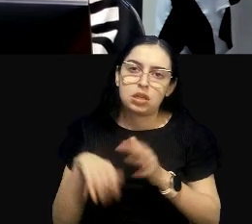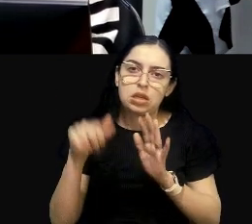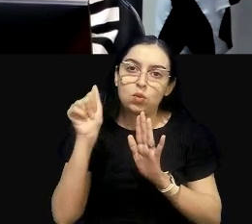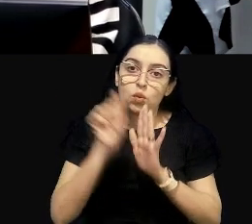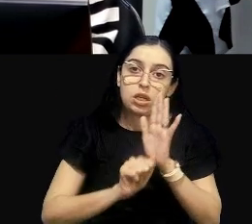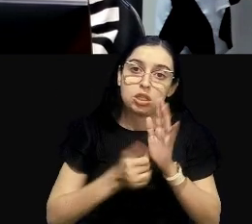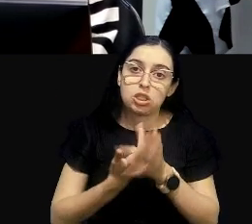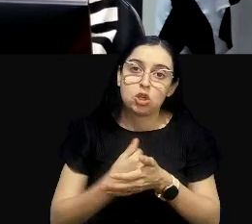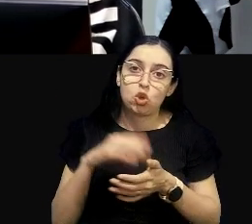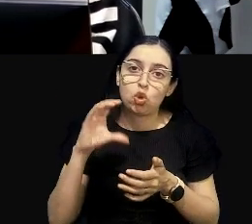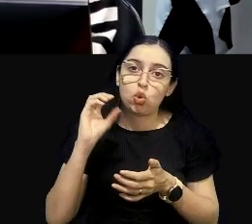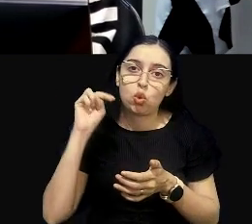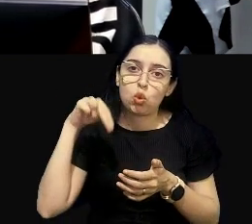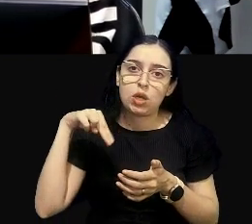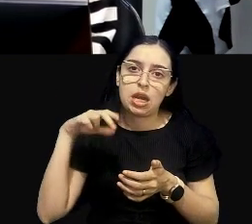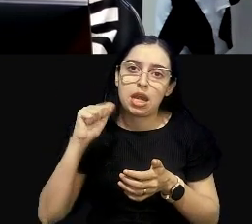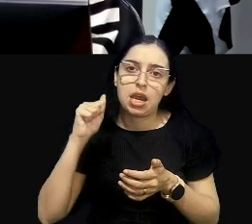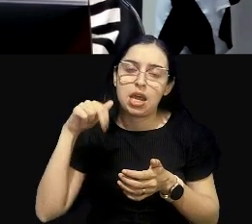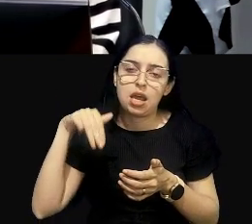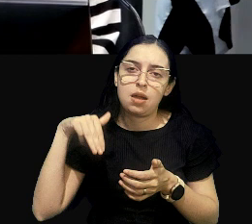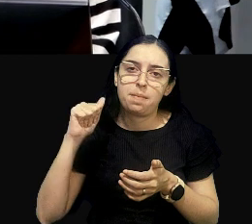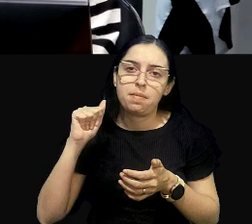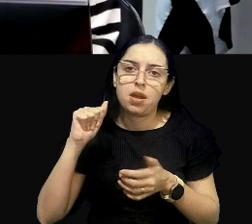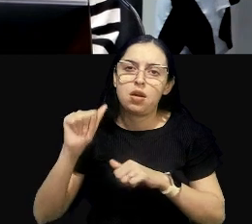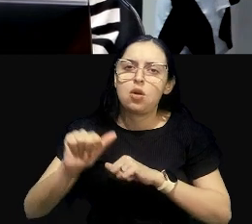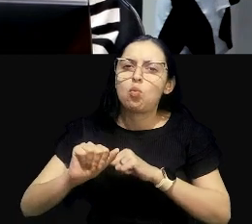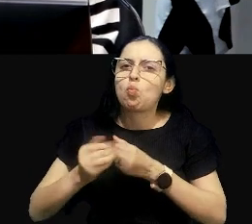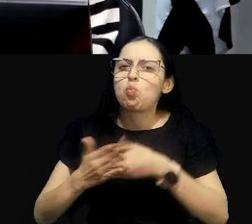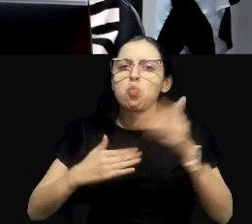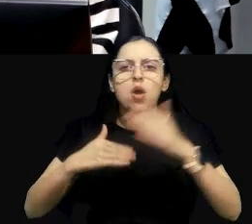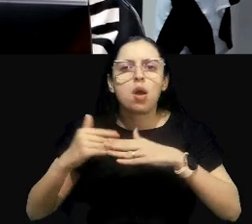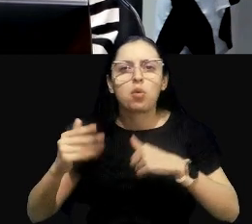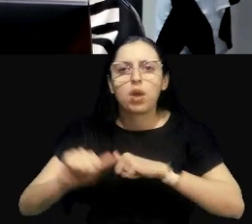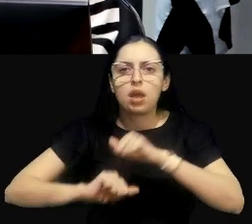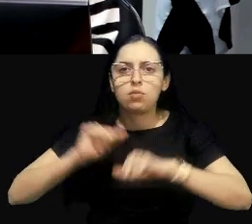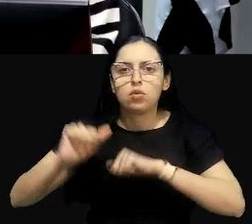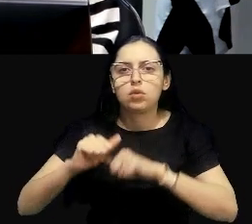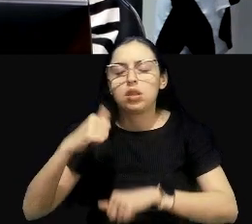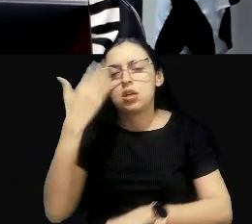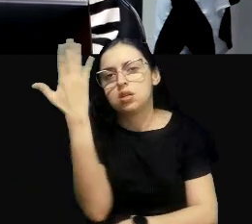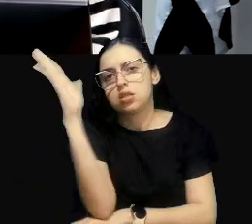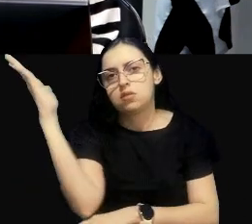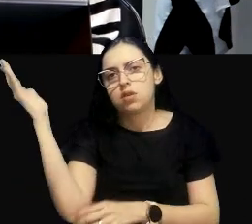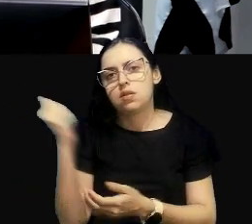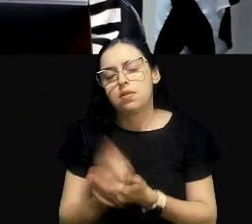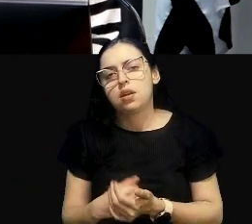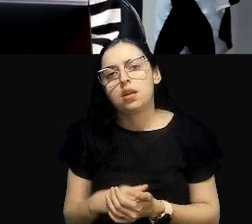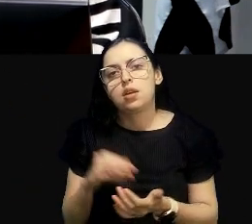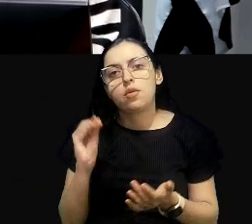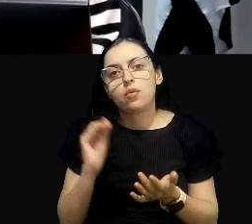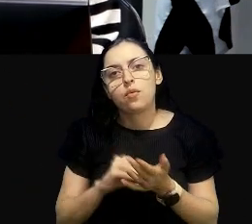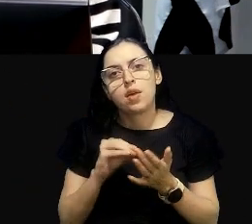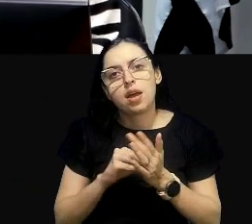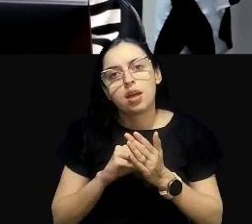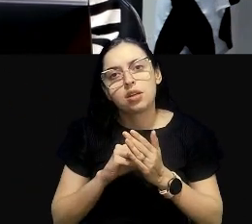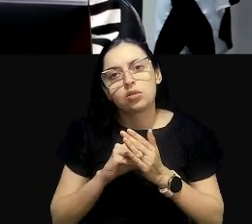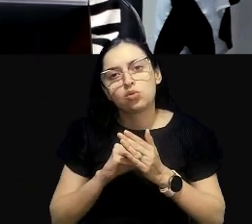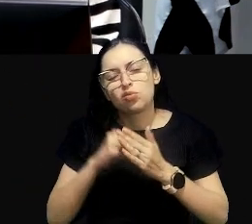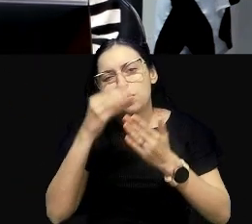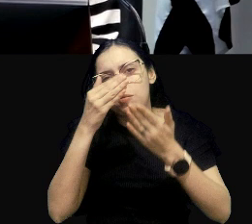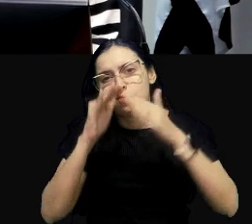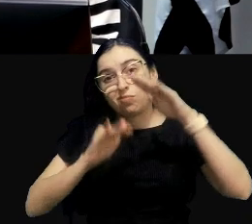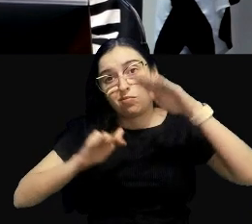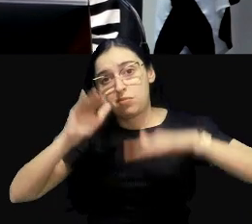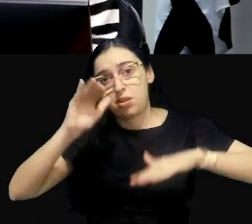Conama, né, qualquer alteração no meio ambiente, que vai causar um desequilíbrio, né,